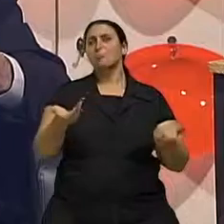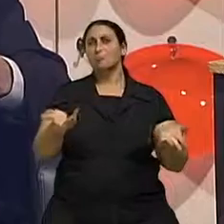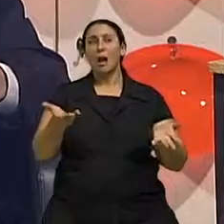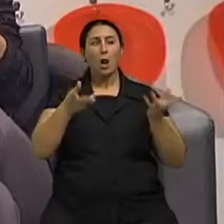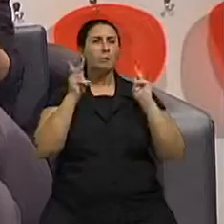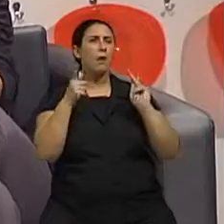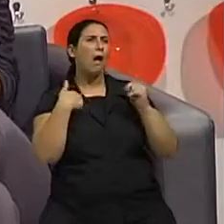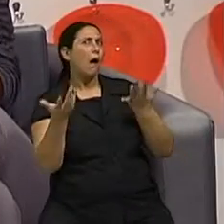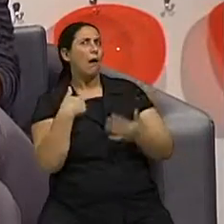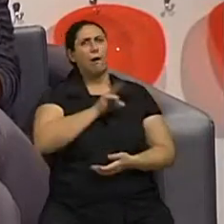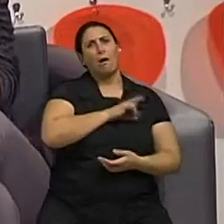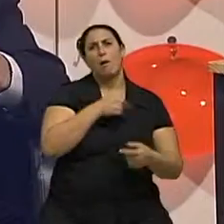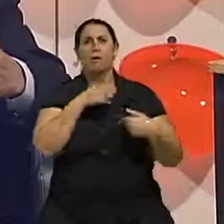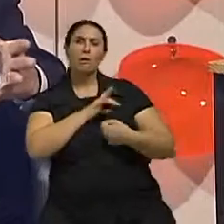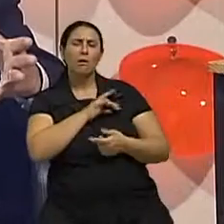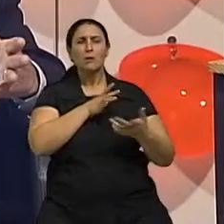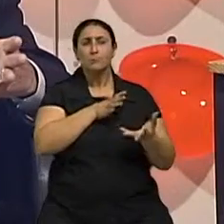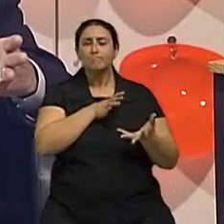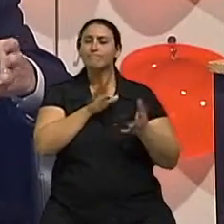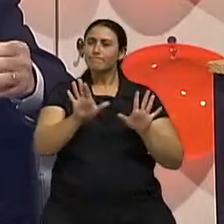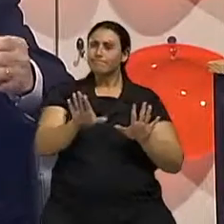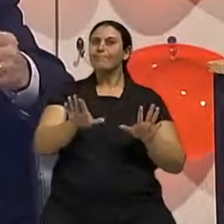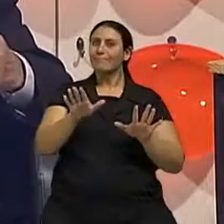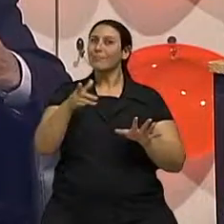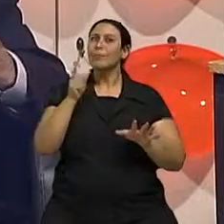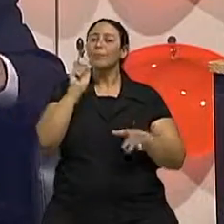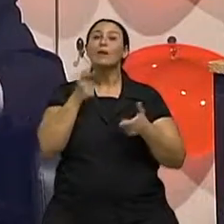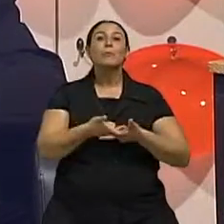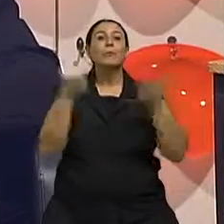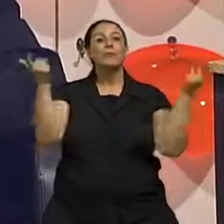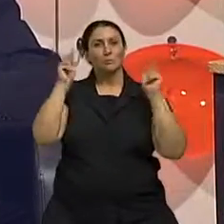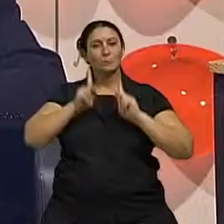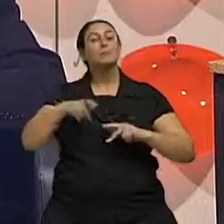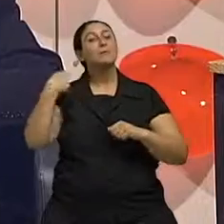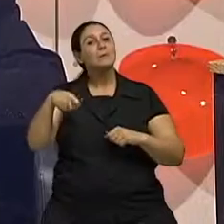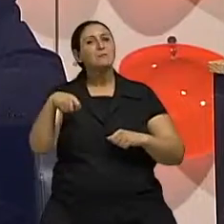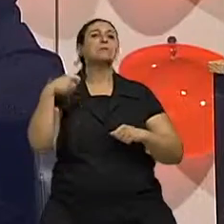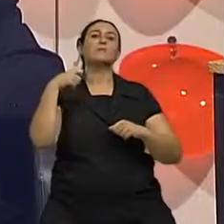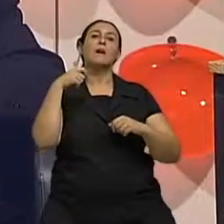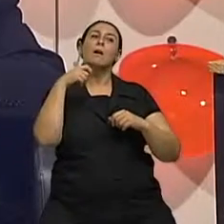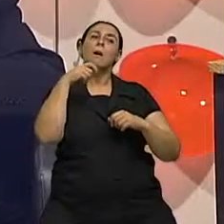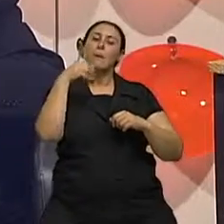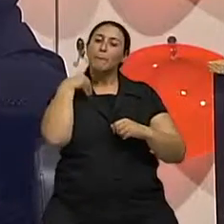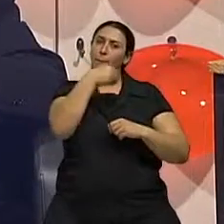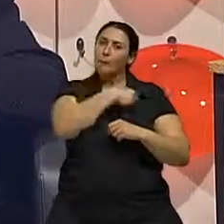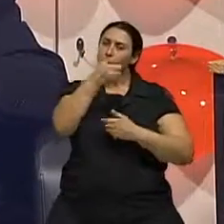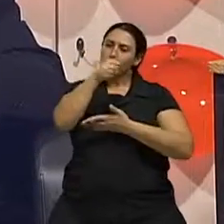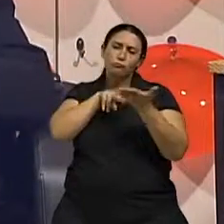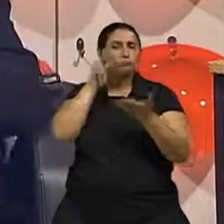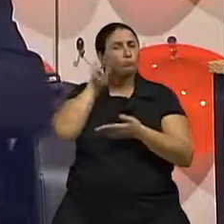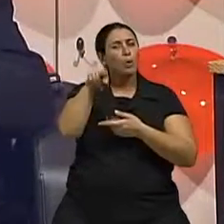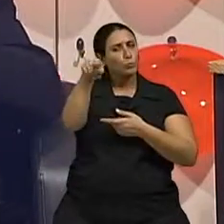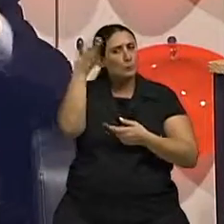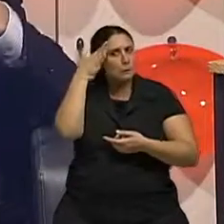cirurgia. A parte dele e a parte do cirurgião. mais prejudicado é o paciente. Claro. Então ele vai ser orientado. E aí ele vai ter que cumprir. Uma